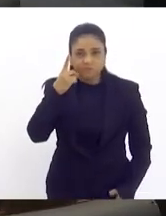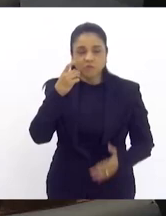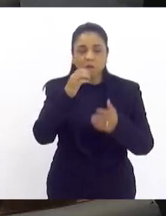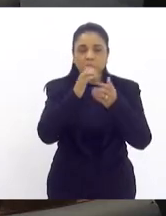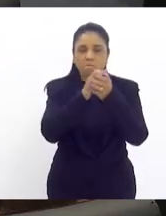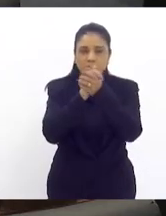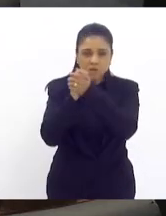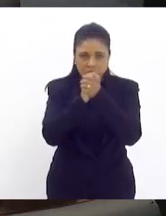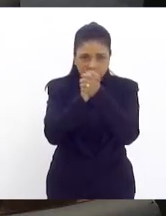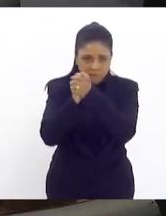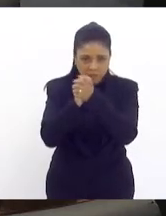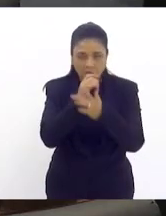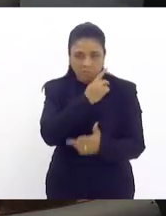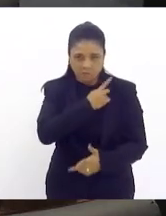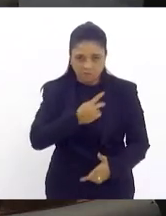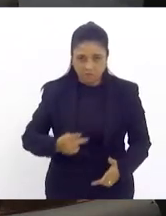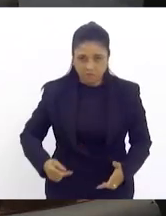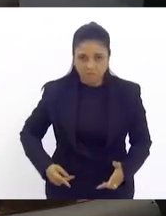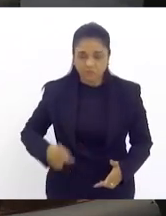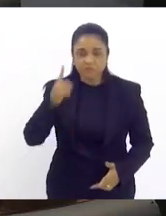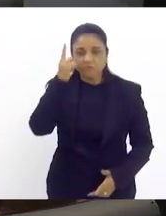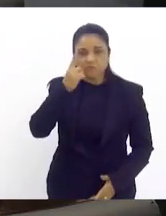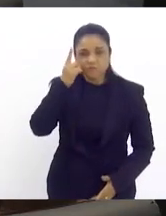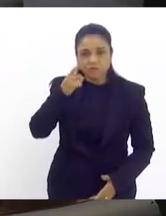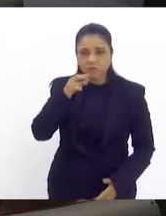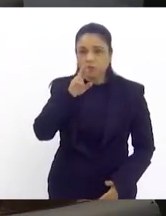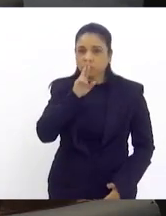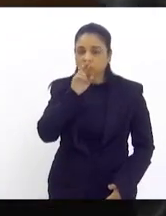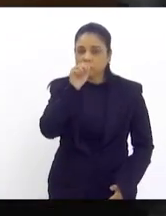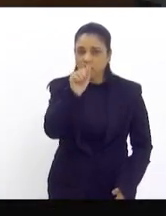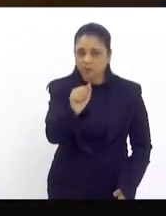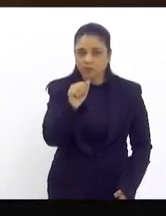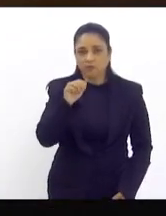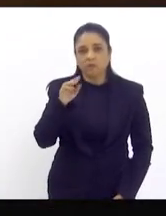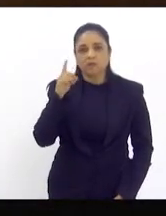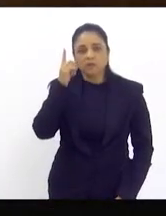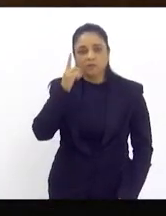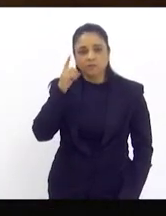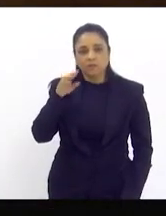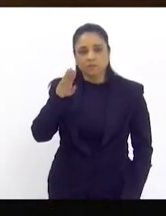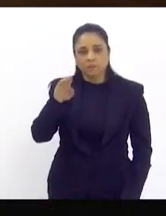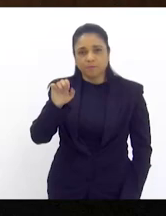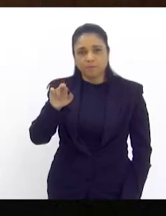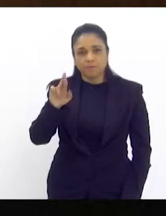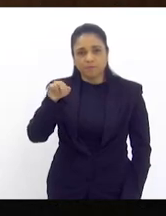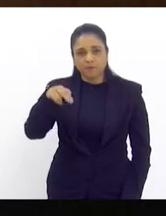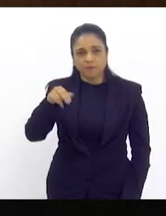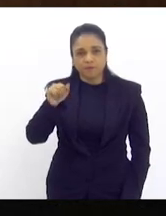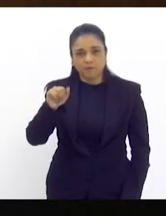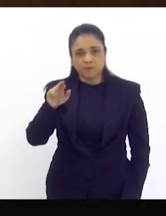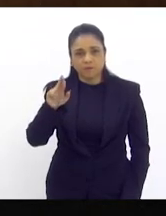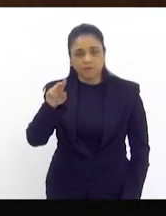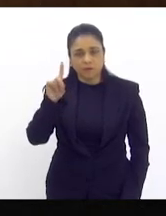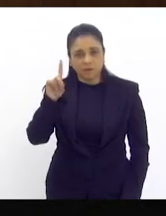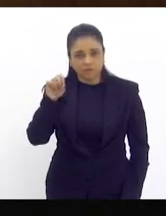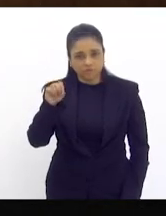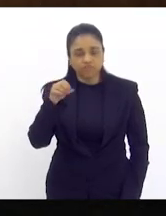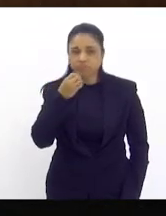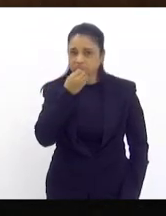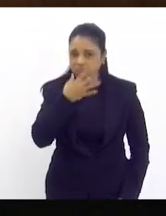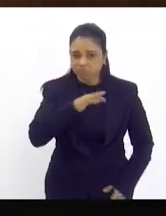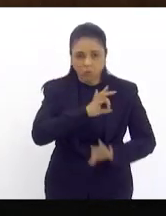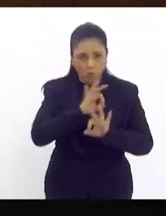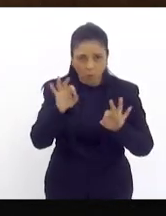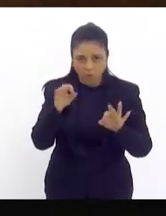a iniciativa dos deputados Rodrigo Amorim e Bernardo Rossi muito meritório